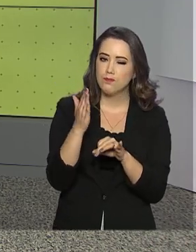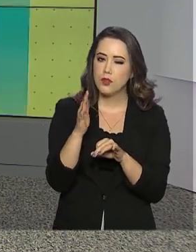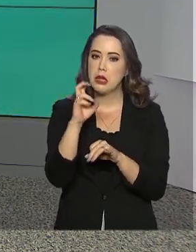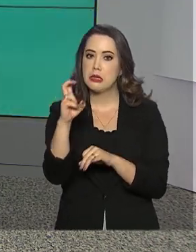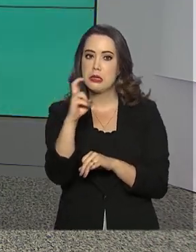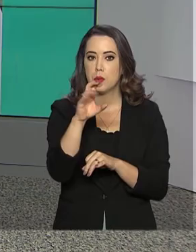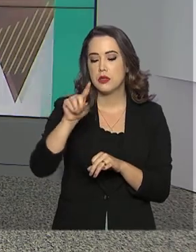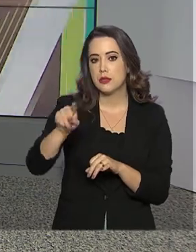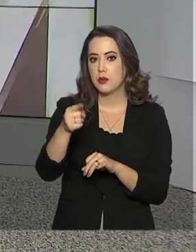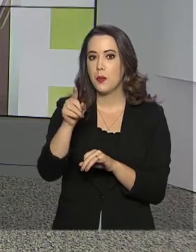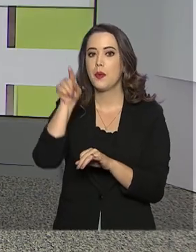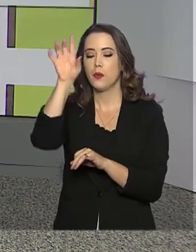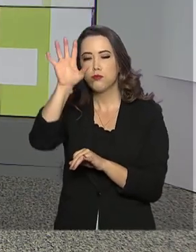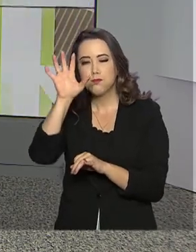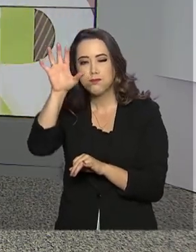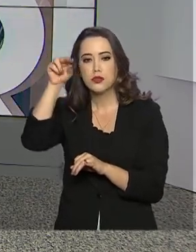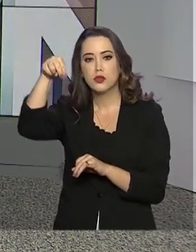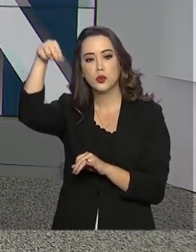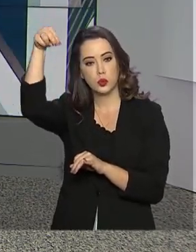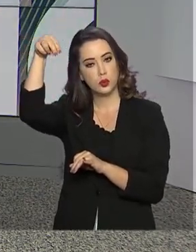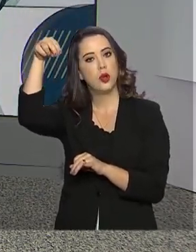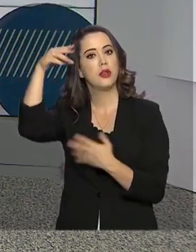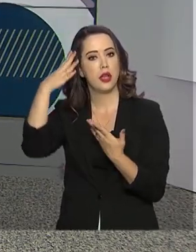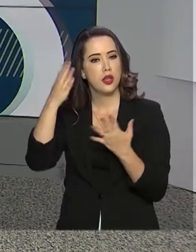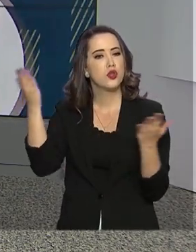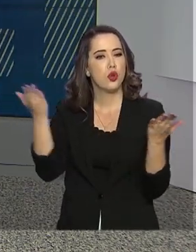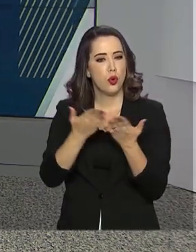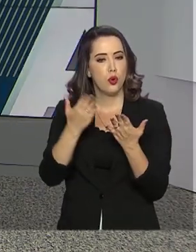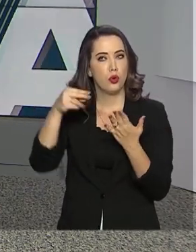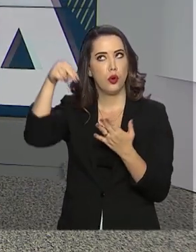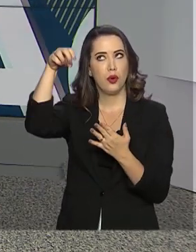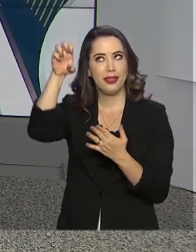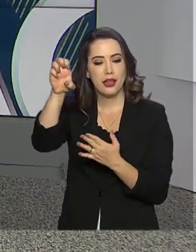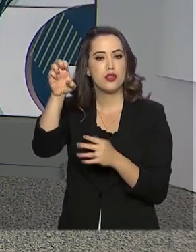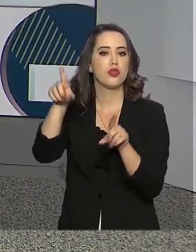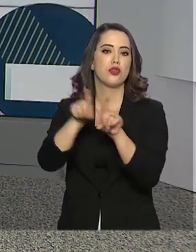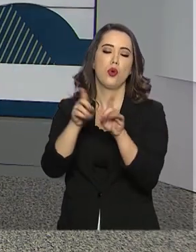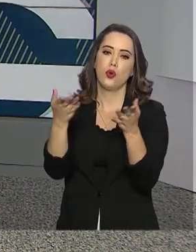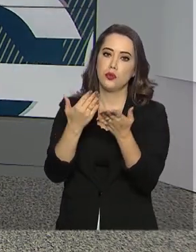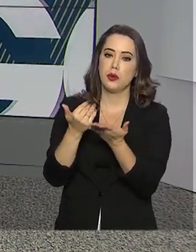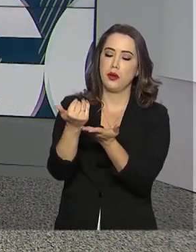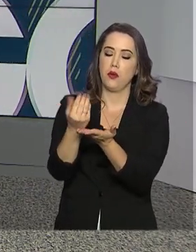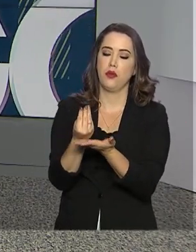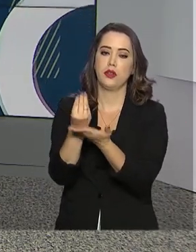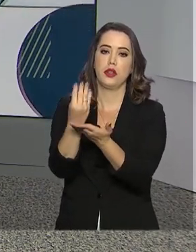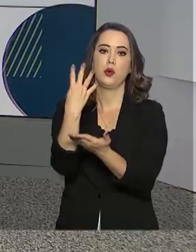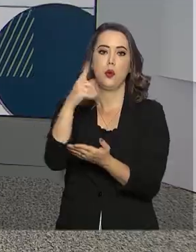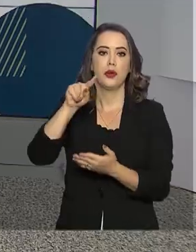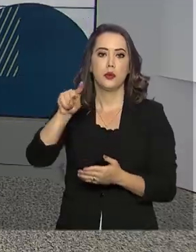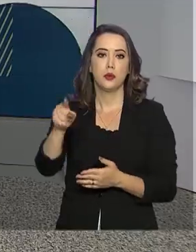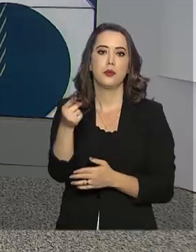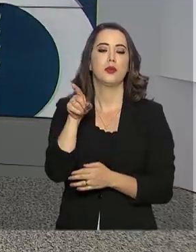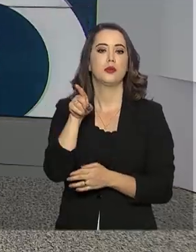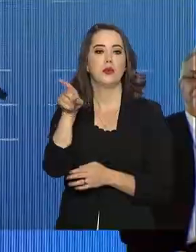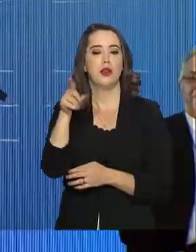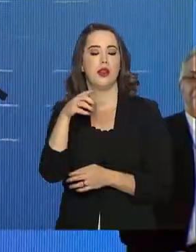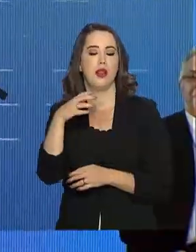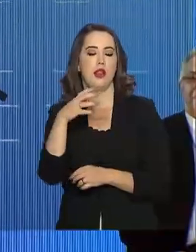55 mil estão no Nordeste. Hoje, mais de 4 mil moradias foram entregues em Campina Grande, na Paraíba.